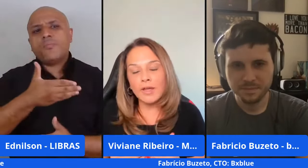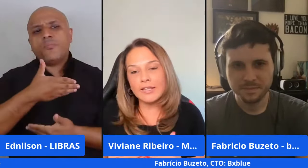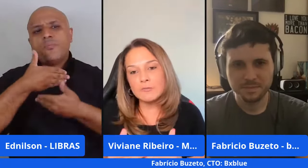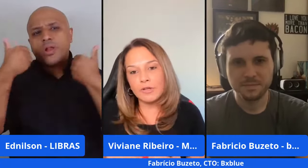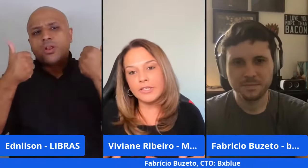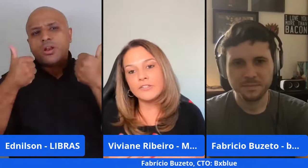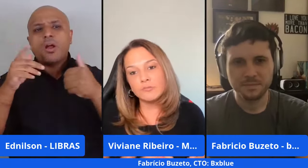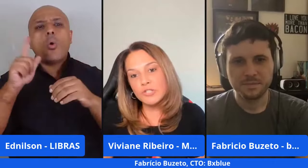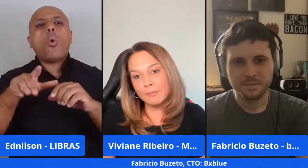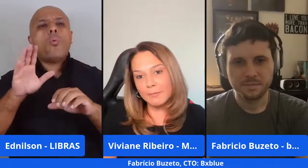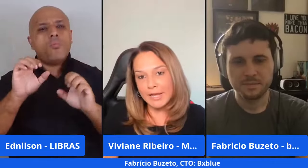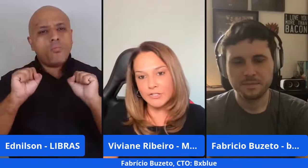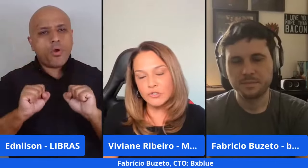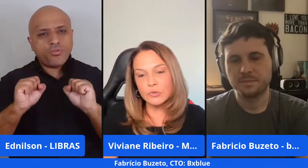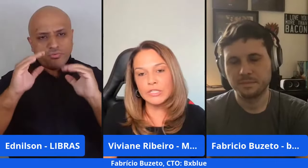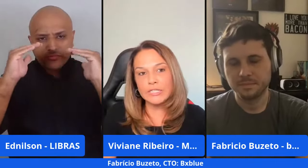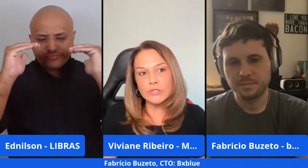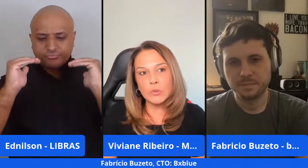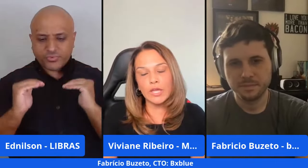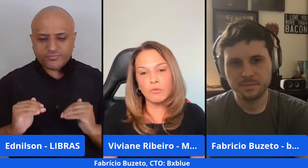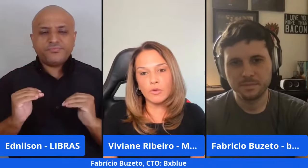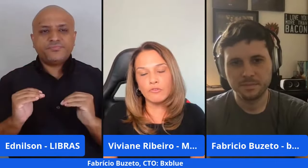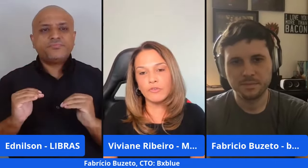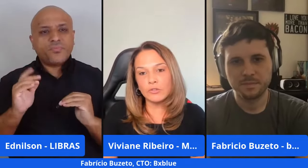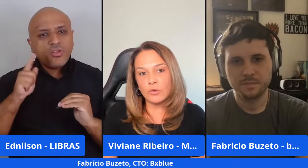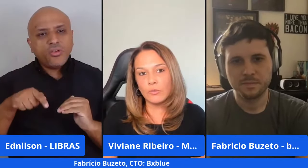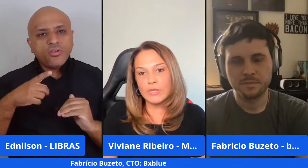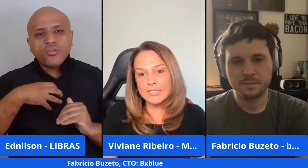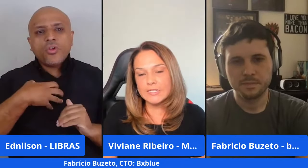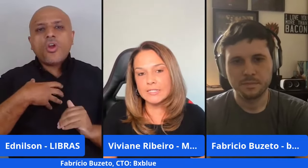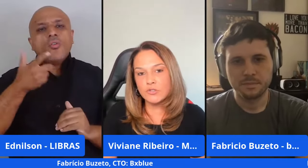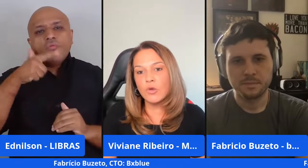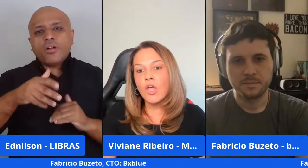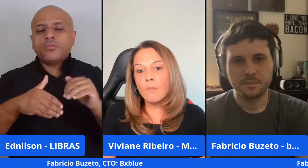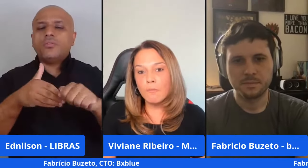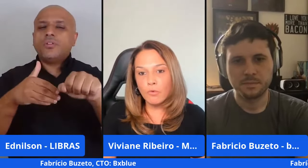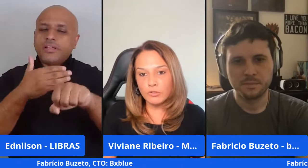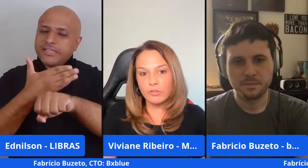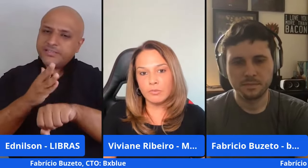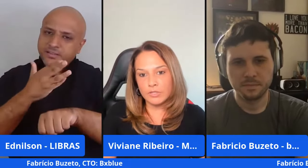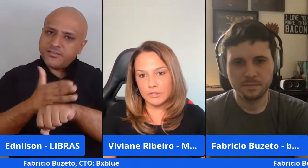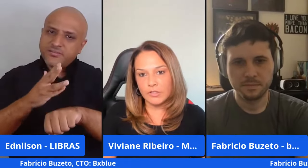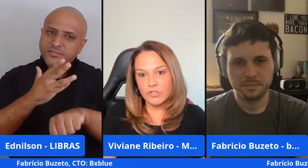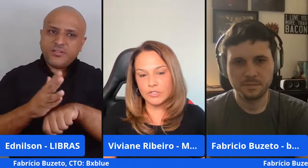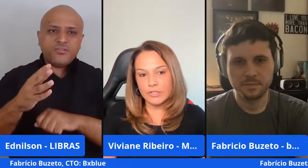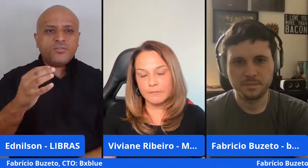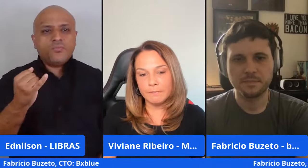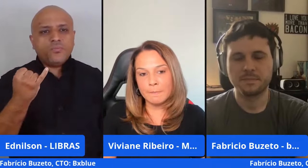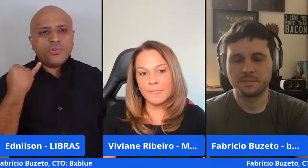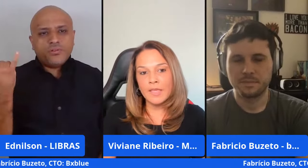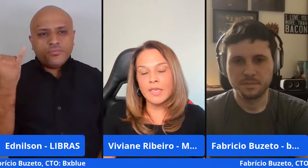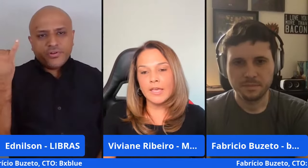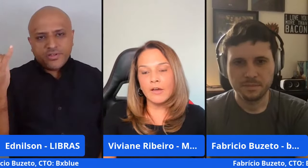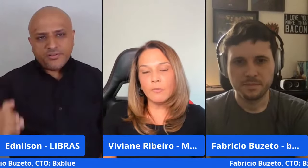como elas podem te puxar para baixo e isso é um fator um exercício muito importante